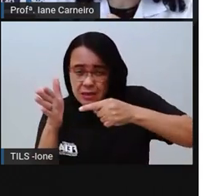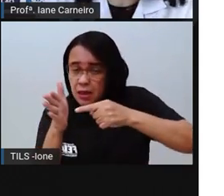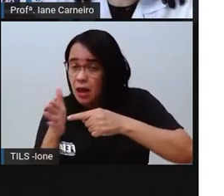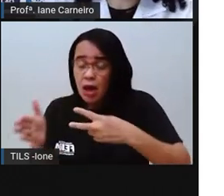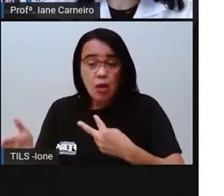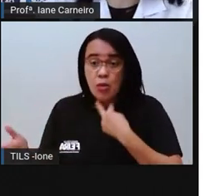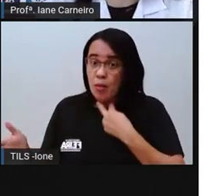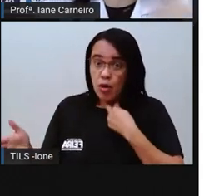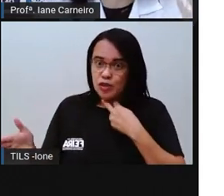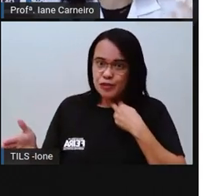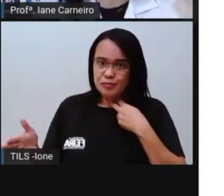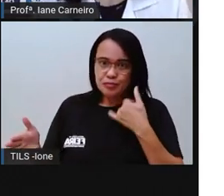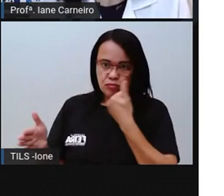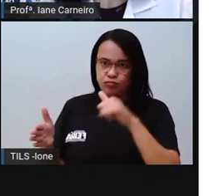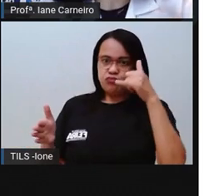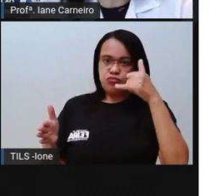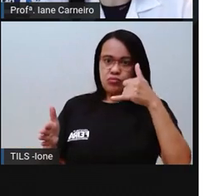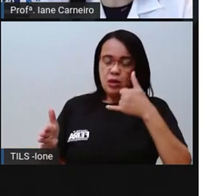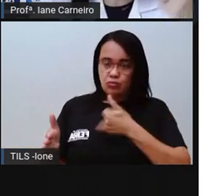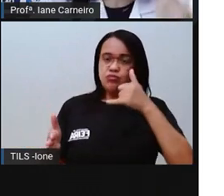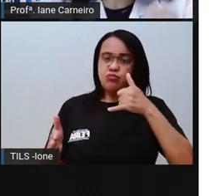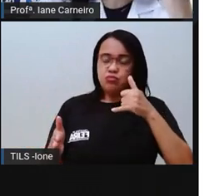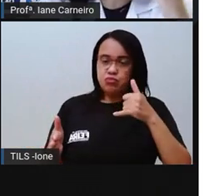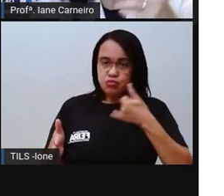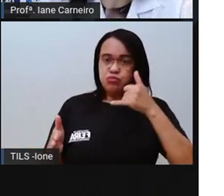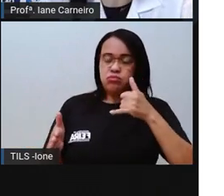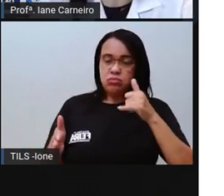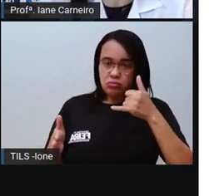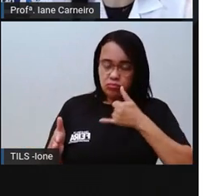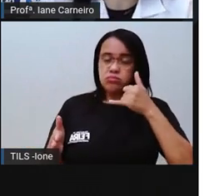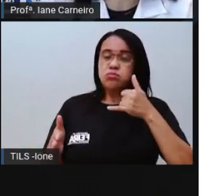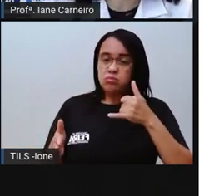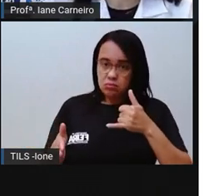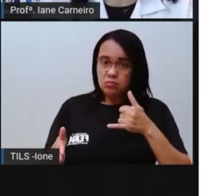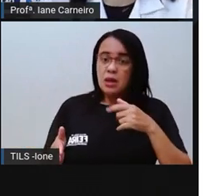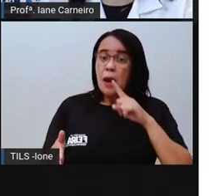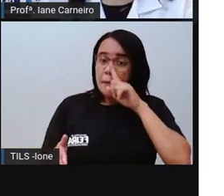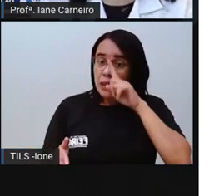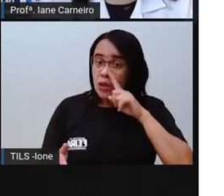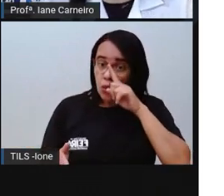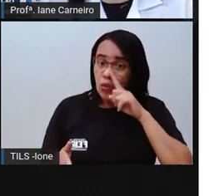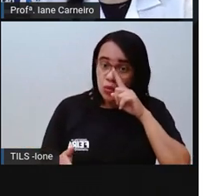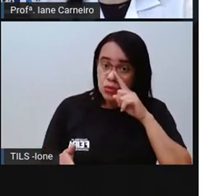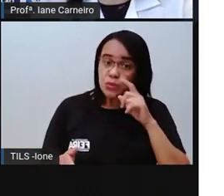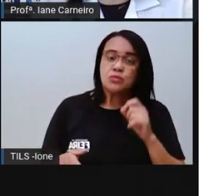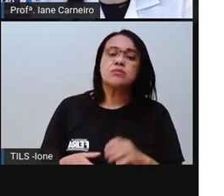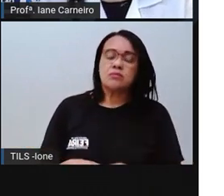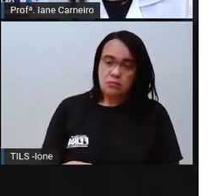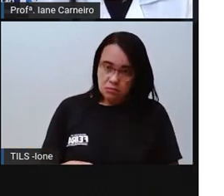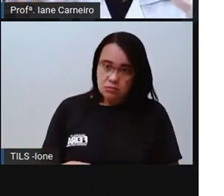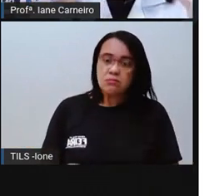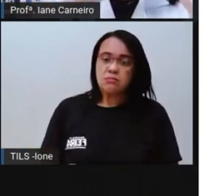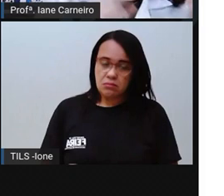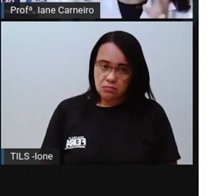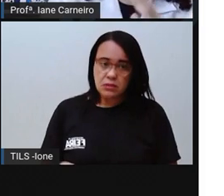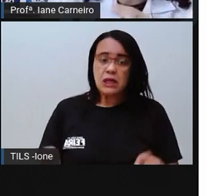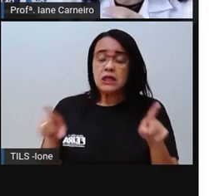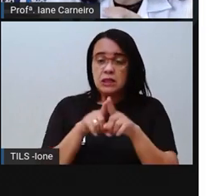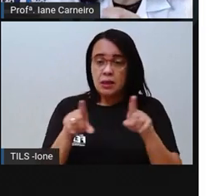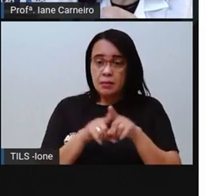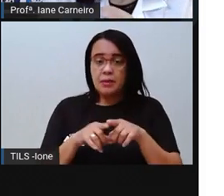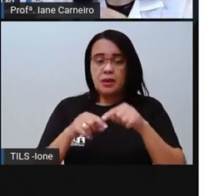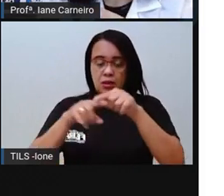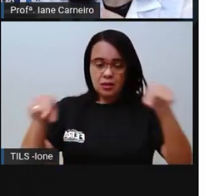já sabem que não pode mexer, porque tem o risco de choque. E choque dói pra caramba. Então, também no quarto, evitar deixar